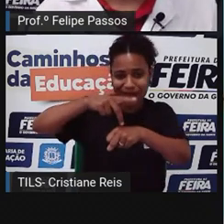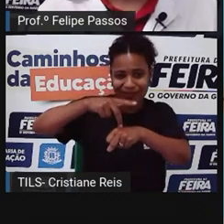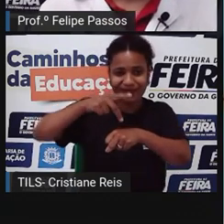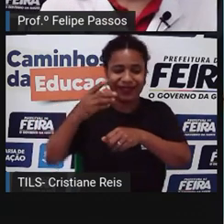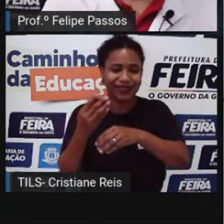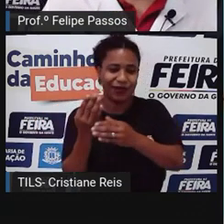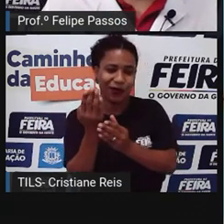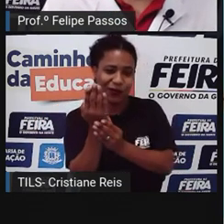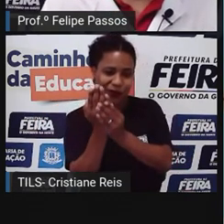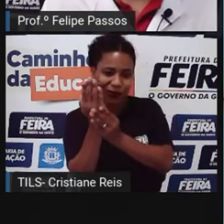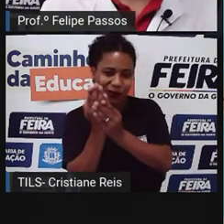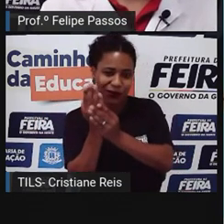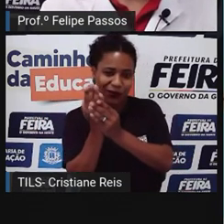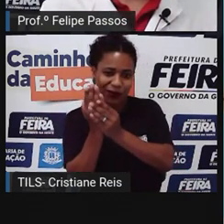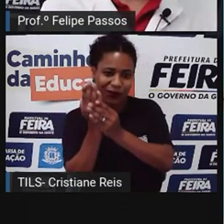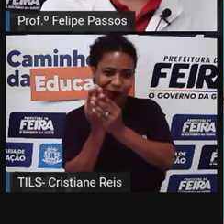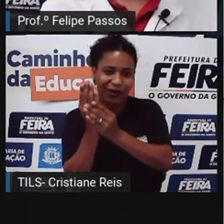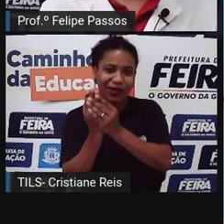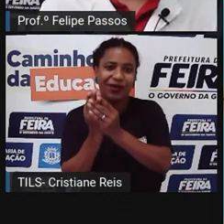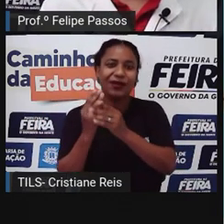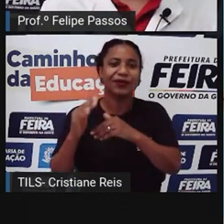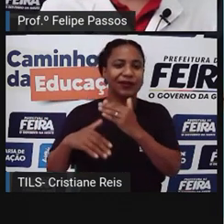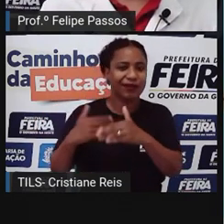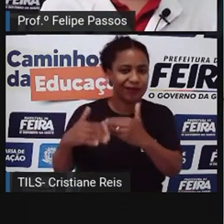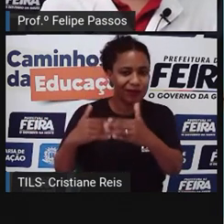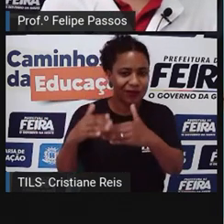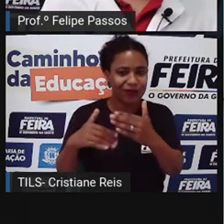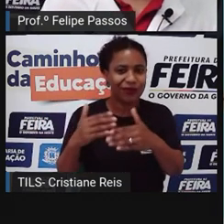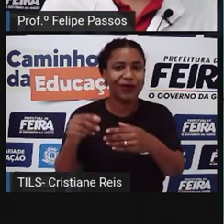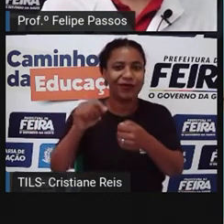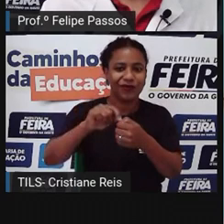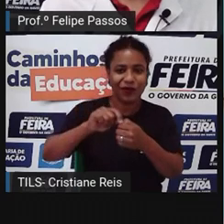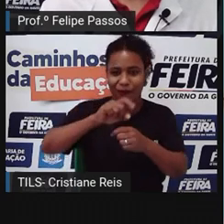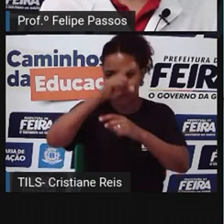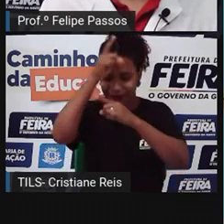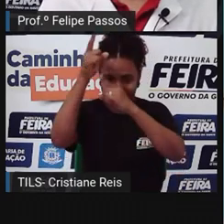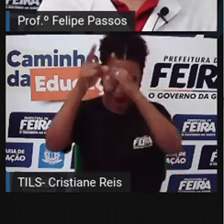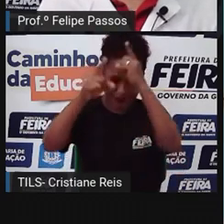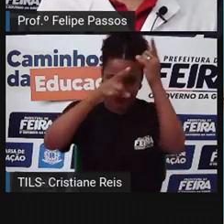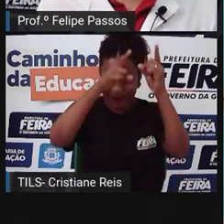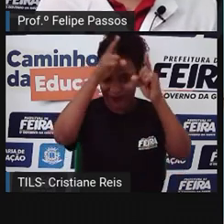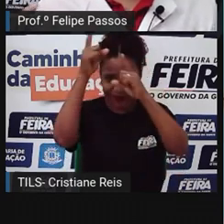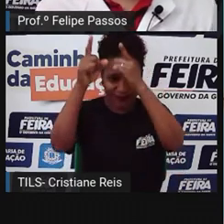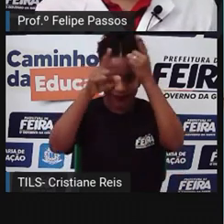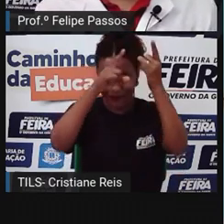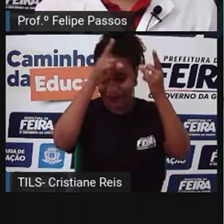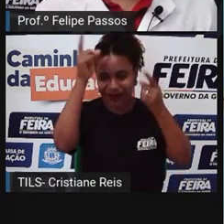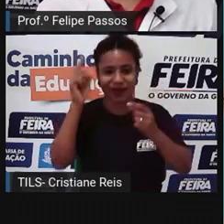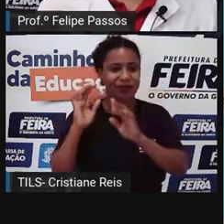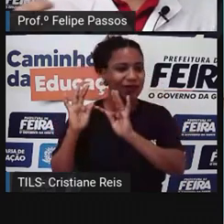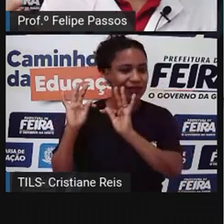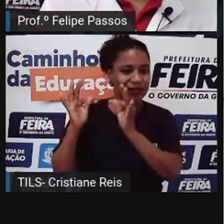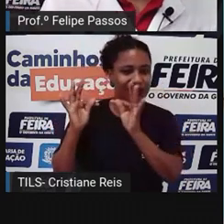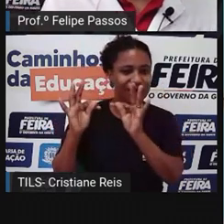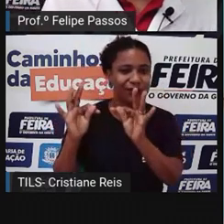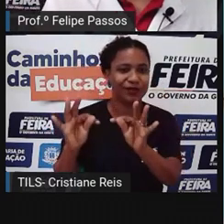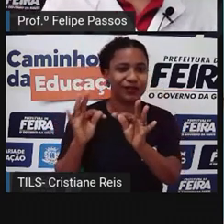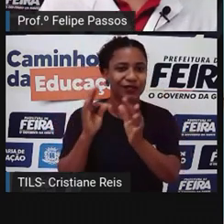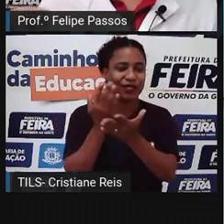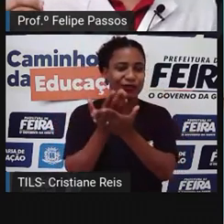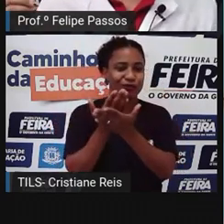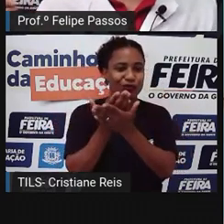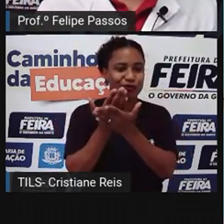ferramentas. E aí depois o ser humano foi aprimorando, criando novas ferramentas com a tecnologia, estudando